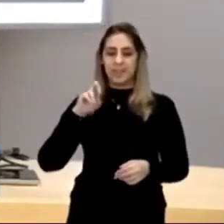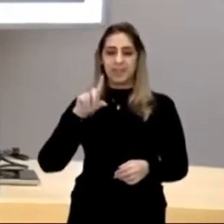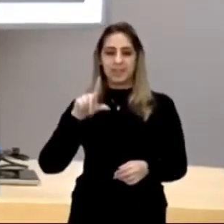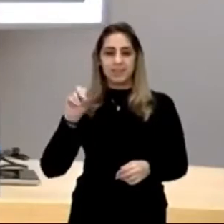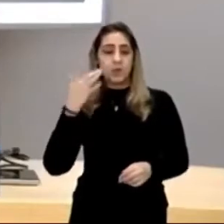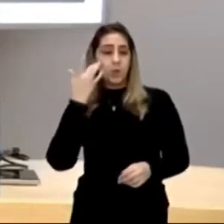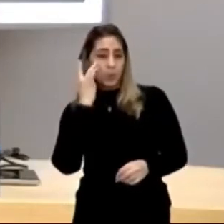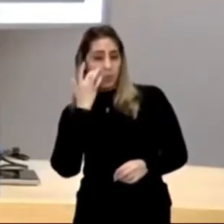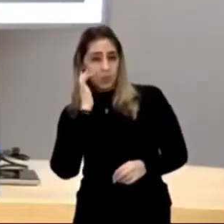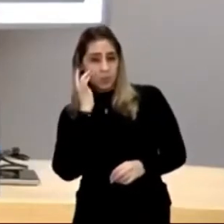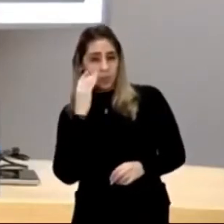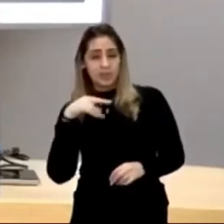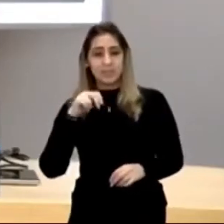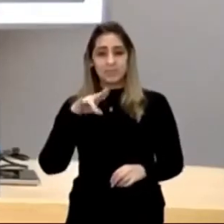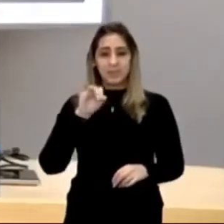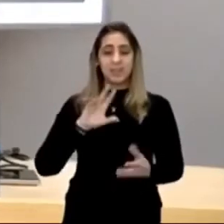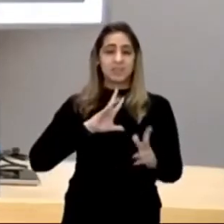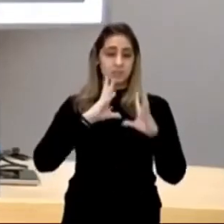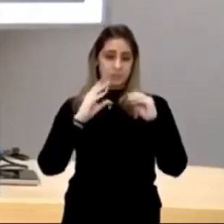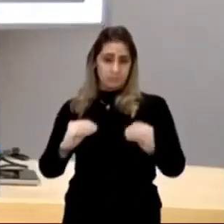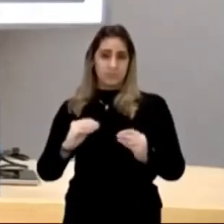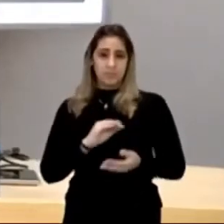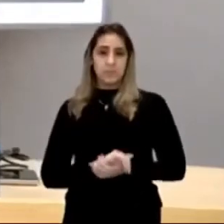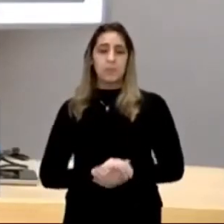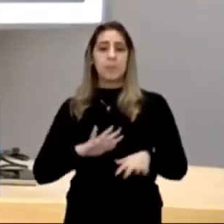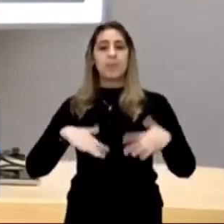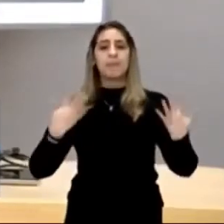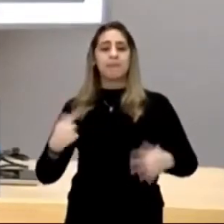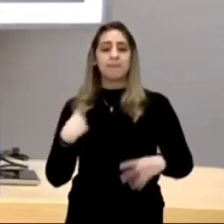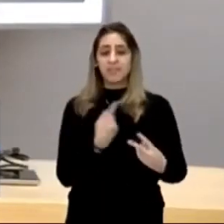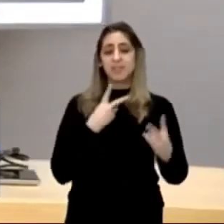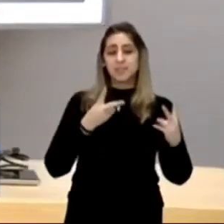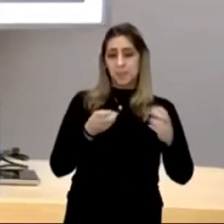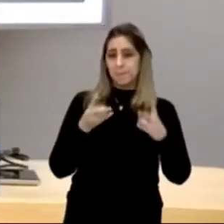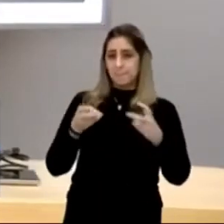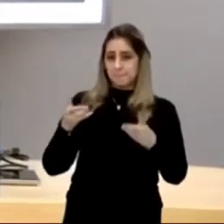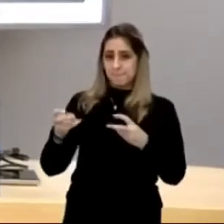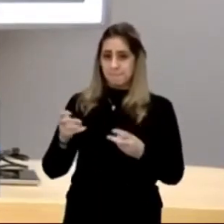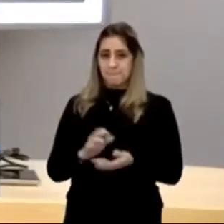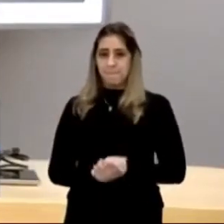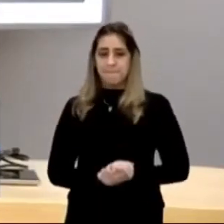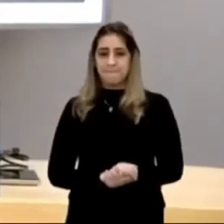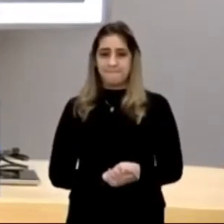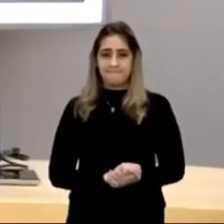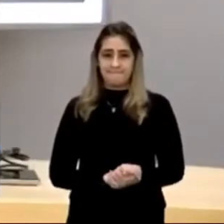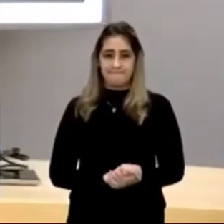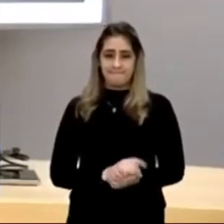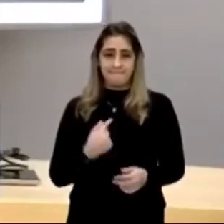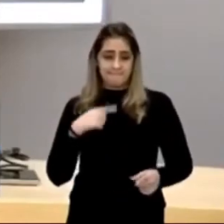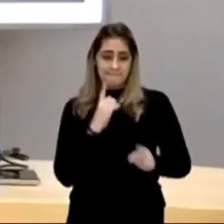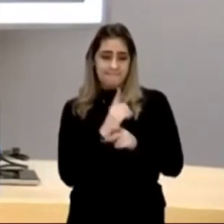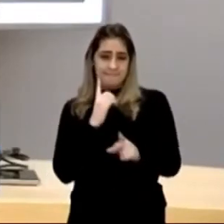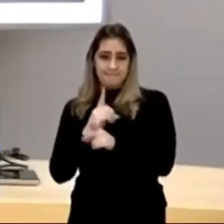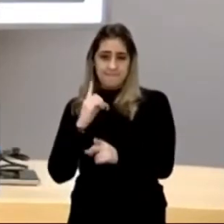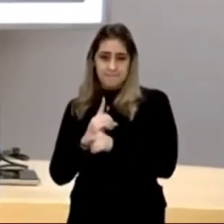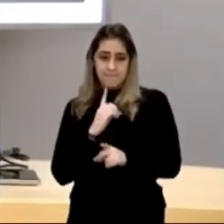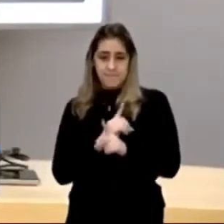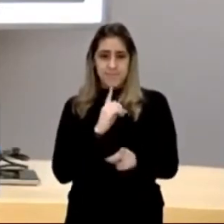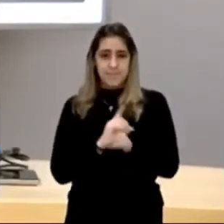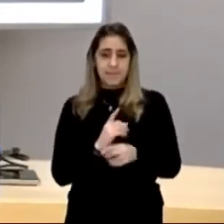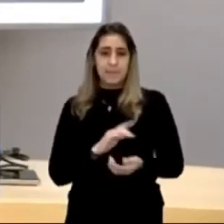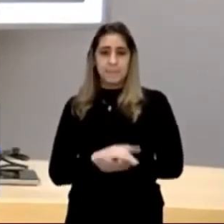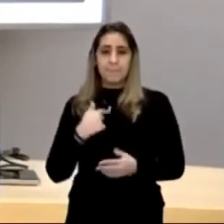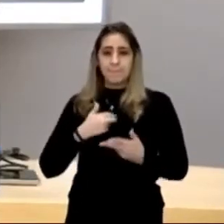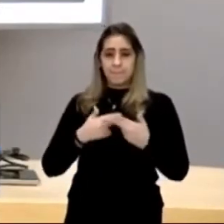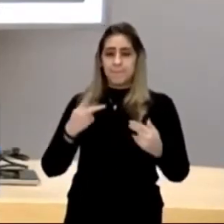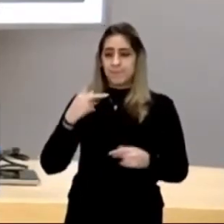do ouro, nas Minas Gerais, então a gente percebe, que até a redescoberta, da carta de